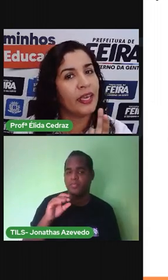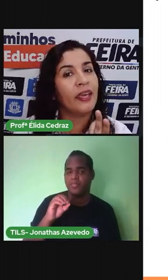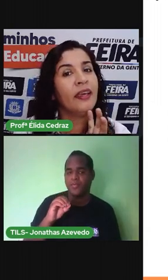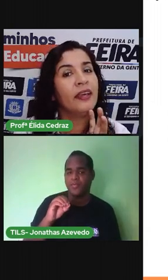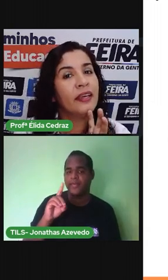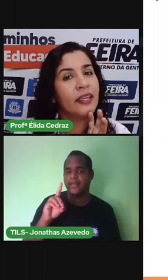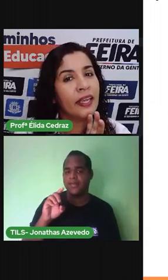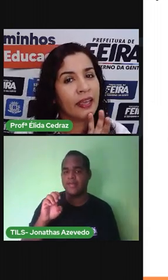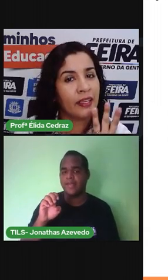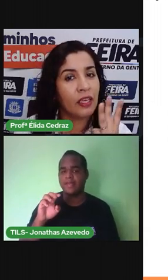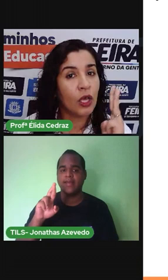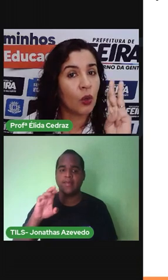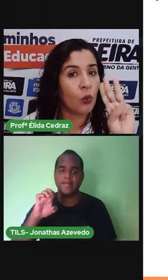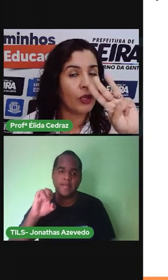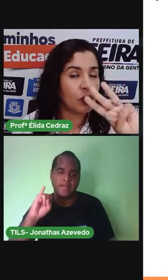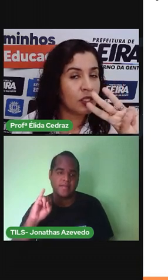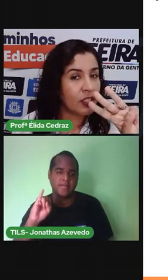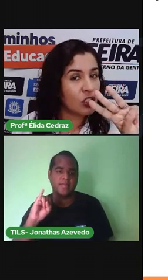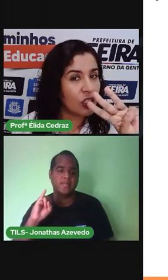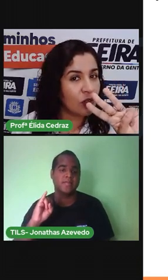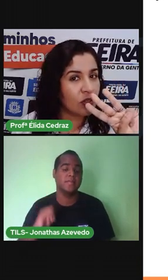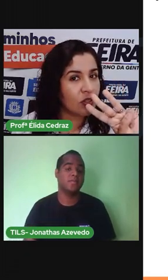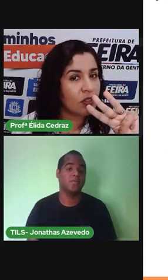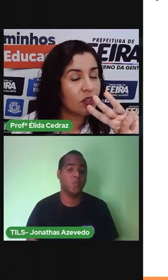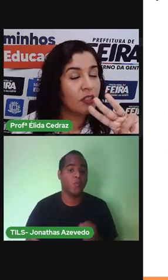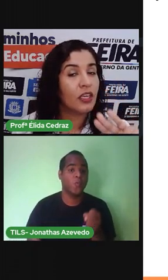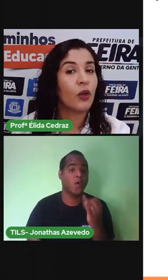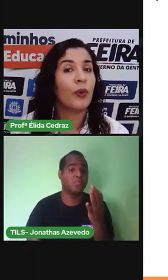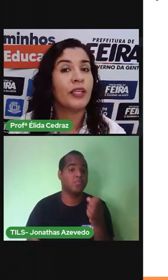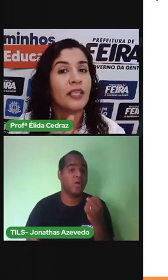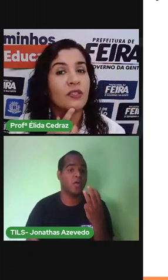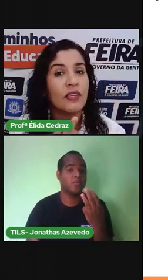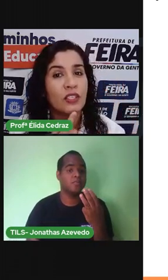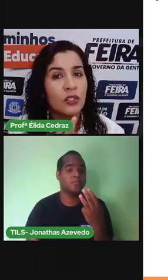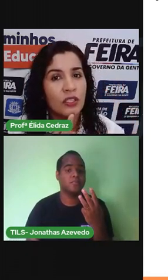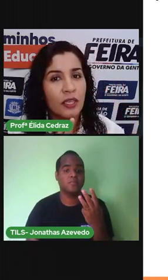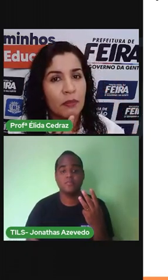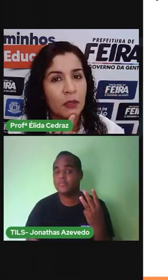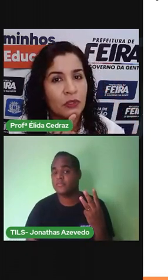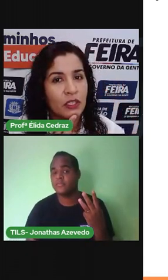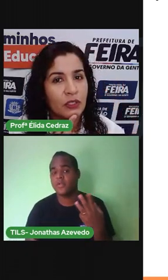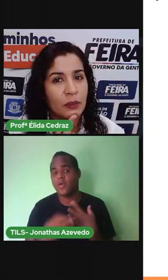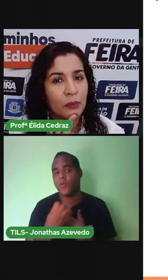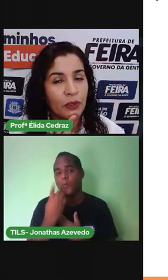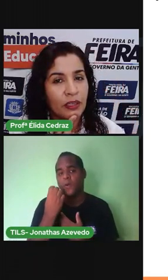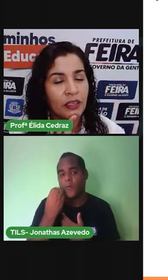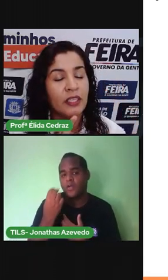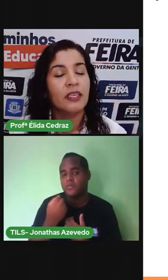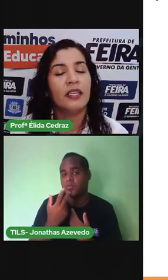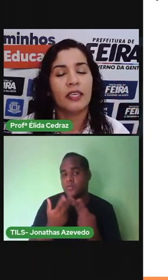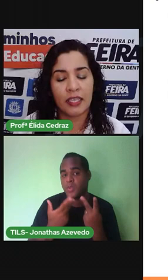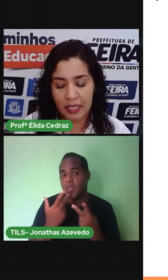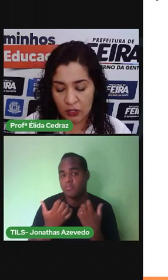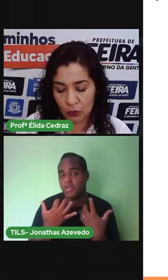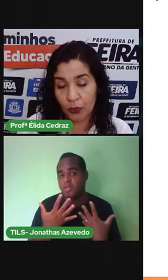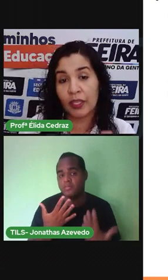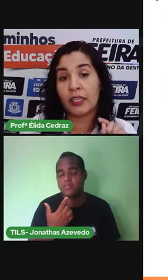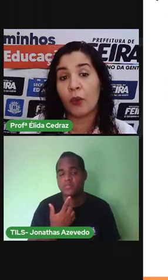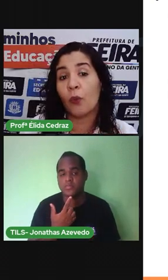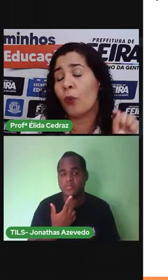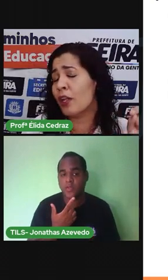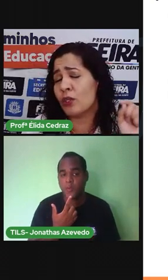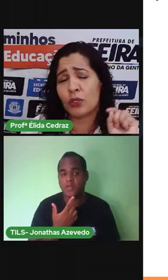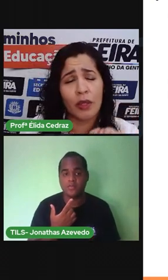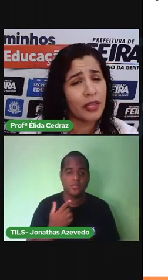Poderei Quantos dedinhos? Quantas vezes Nós abrimos A nossa boca? Isso